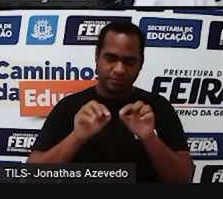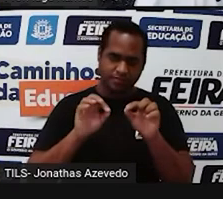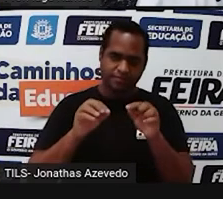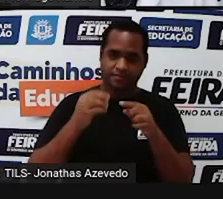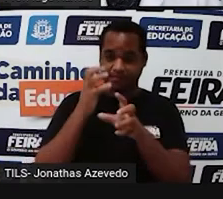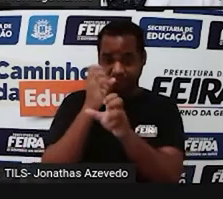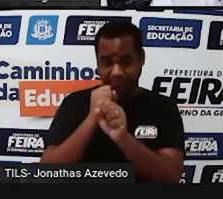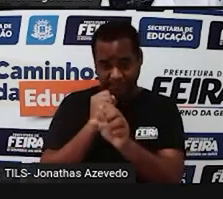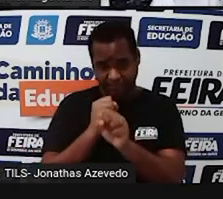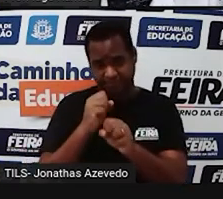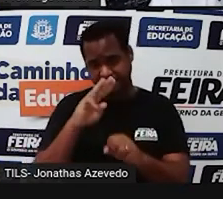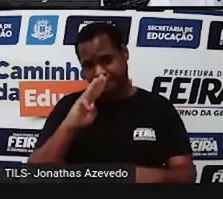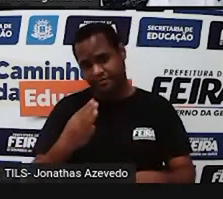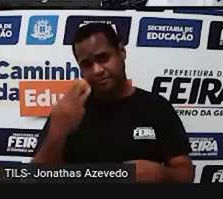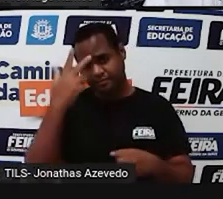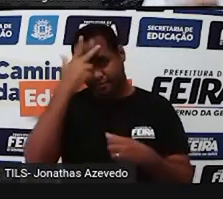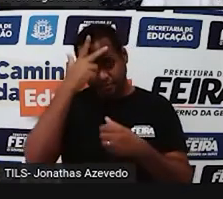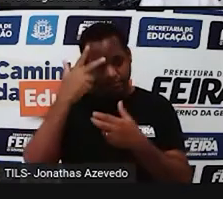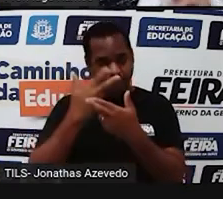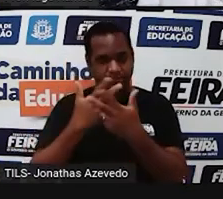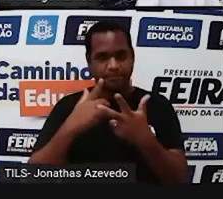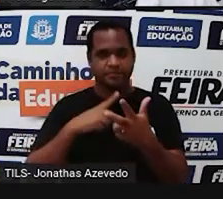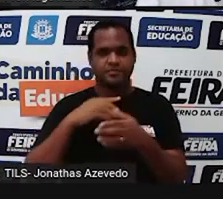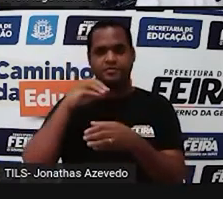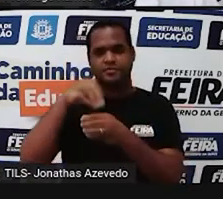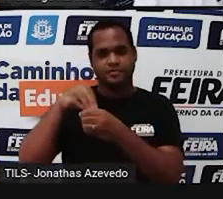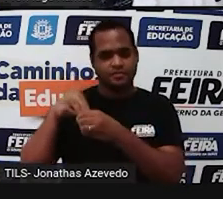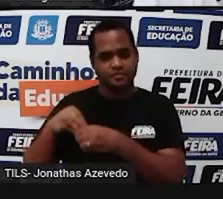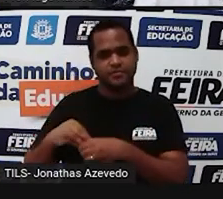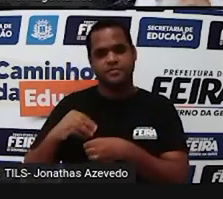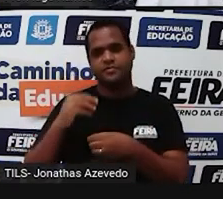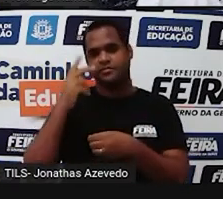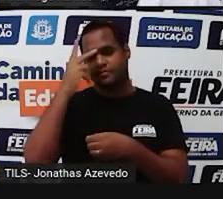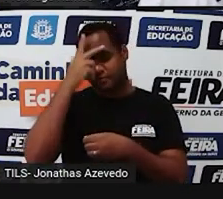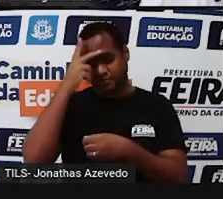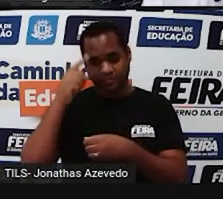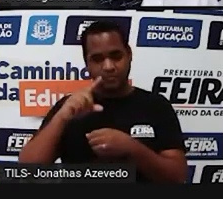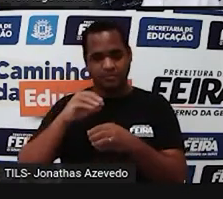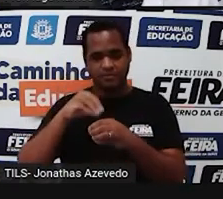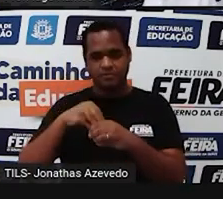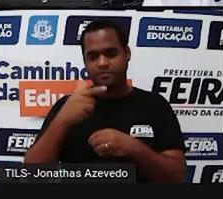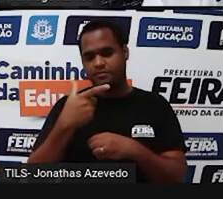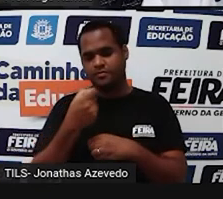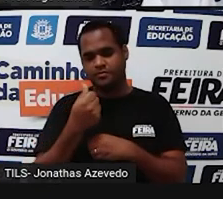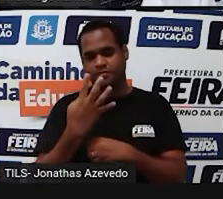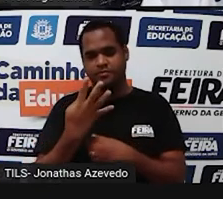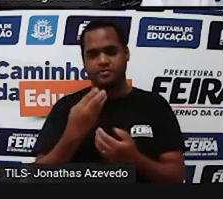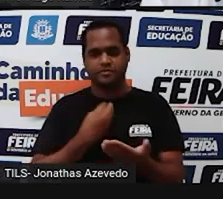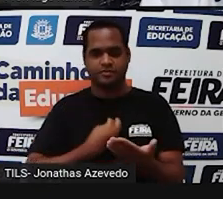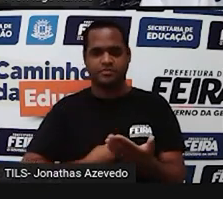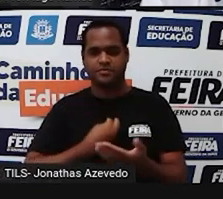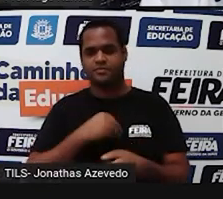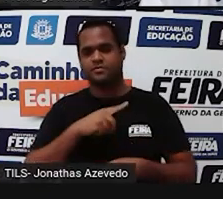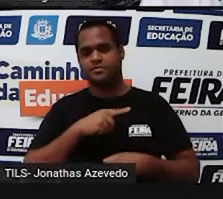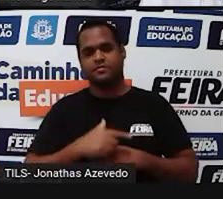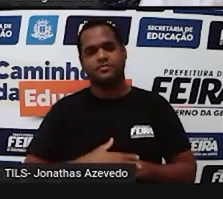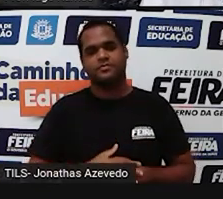quantos milhões de pessoas estavam nesses países no ano de 2014, né?